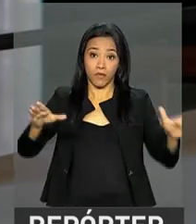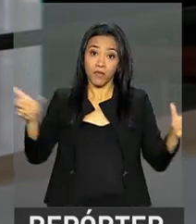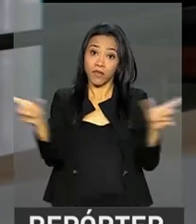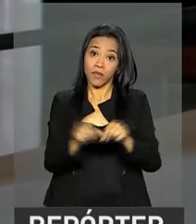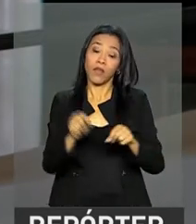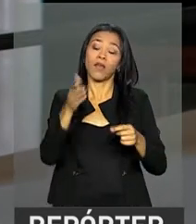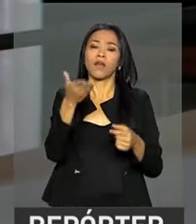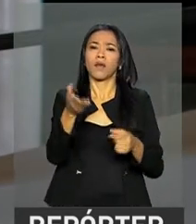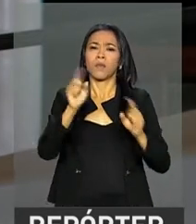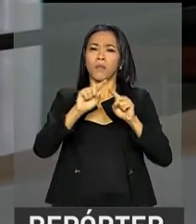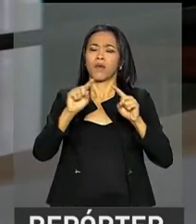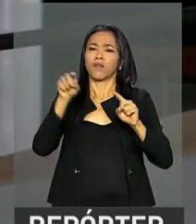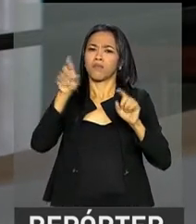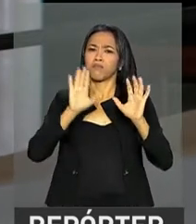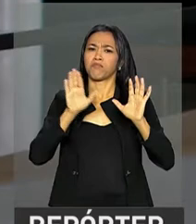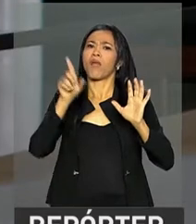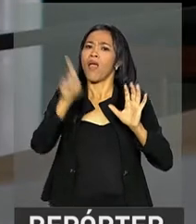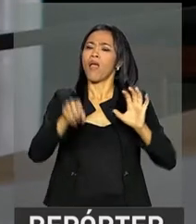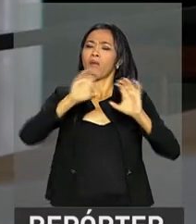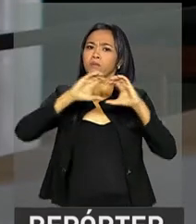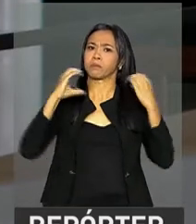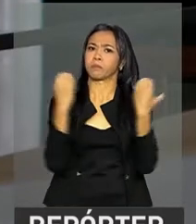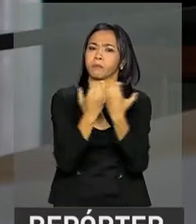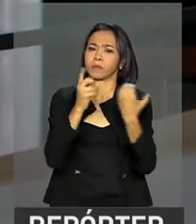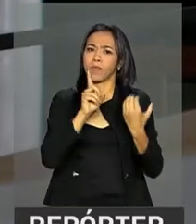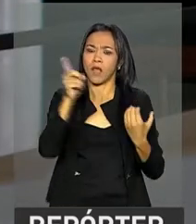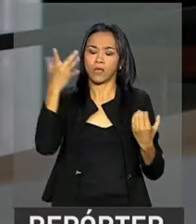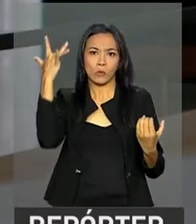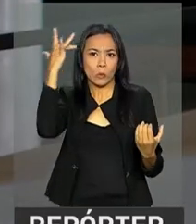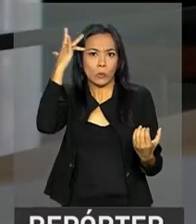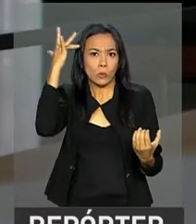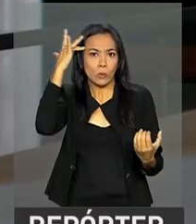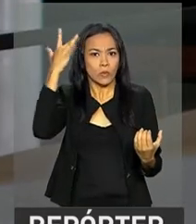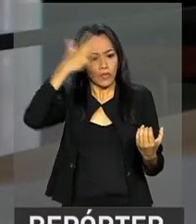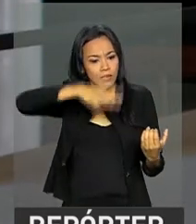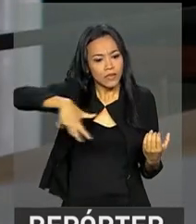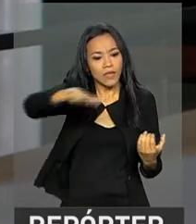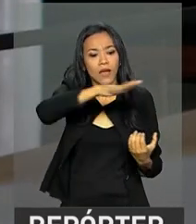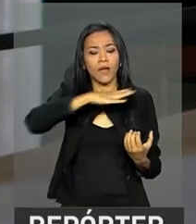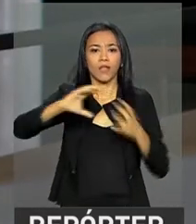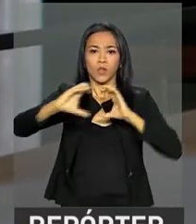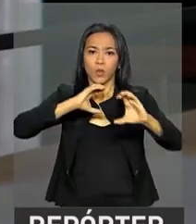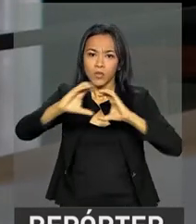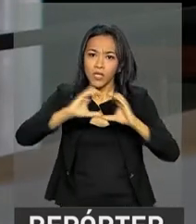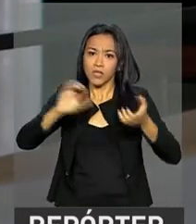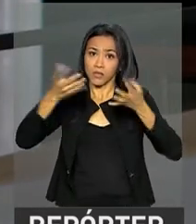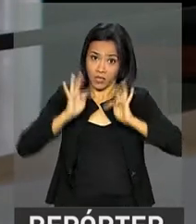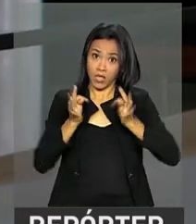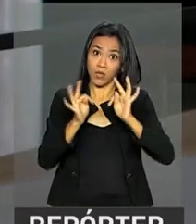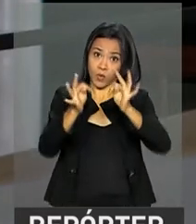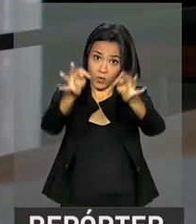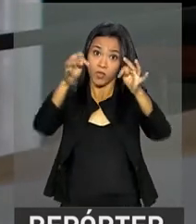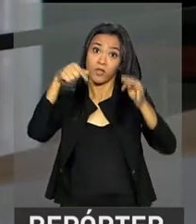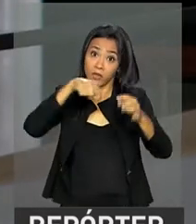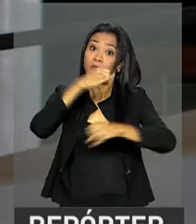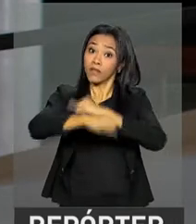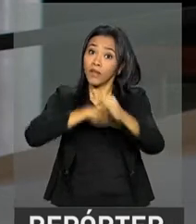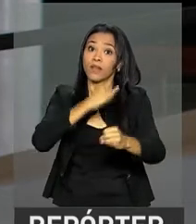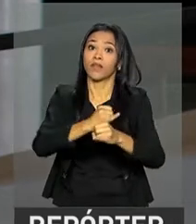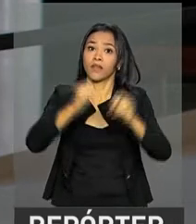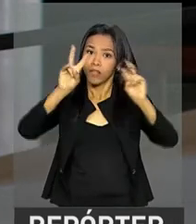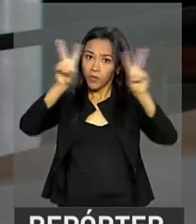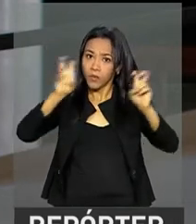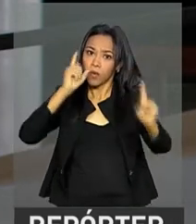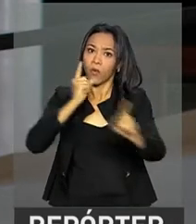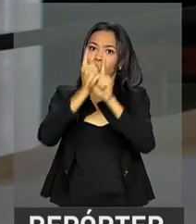2017, que é considerado o principal evento de telecomunicações, tecnologia da informação e internet, não